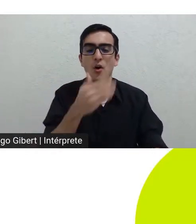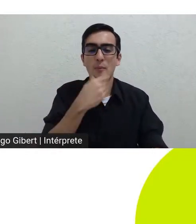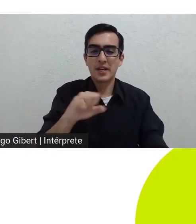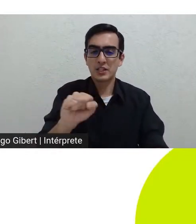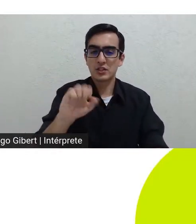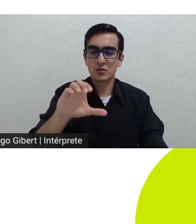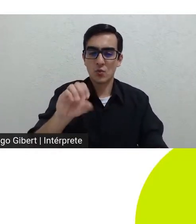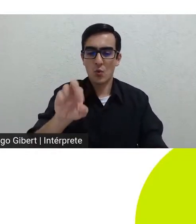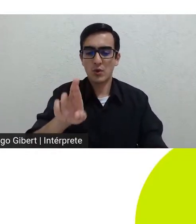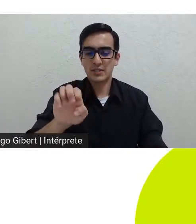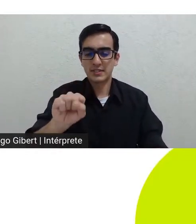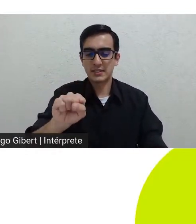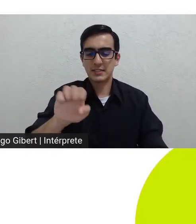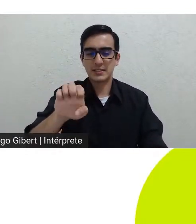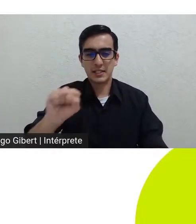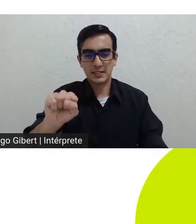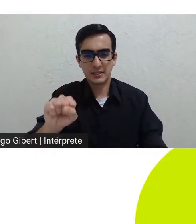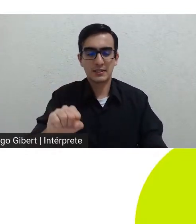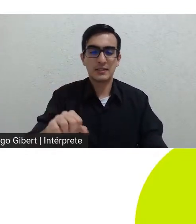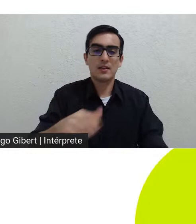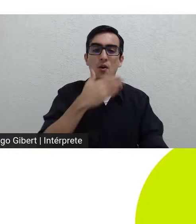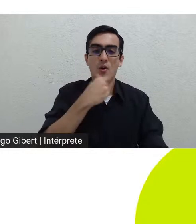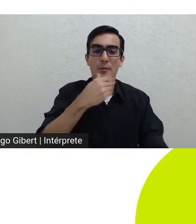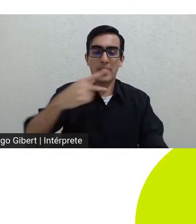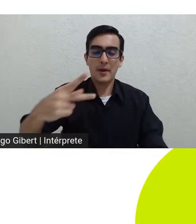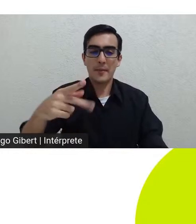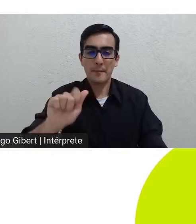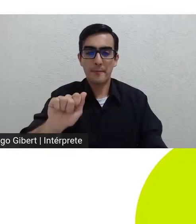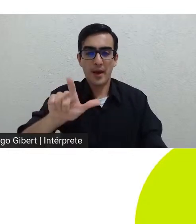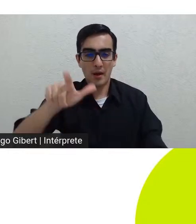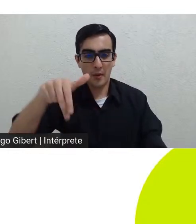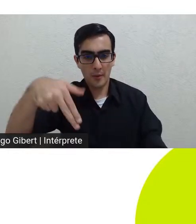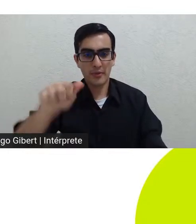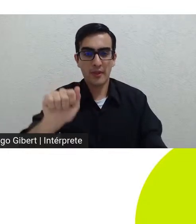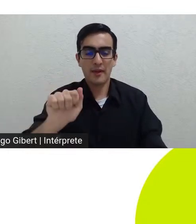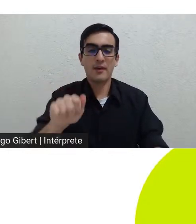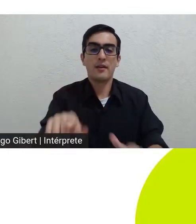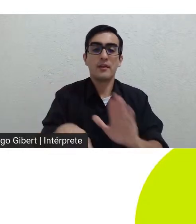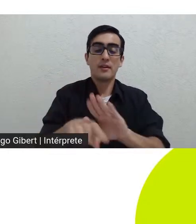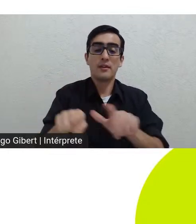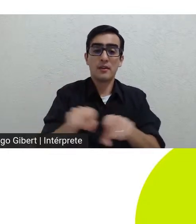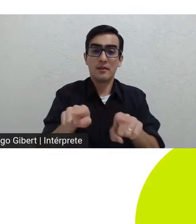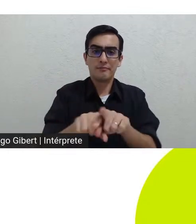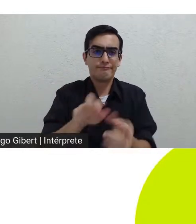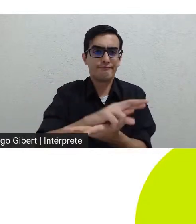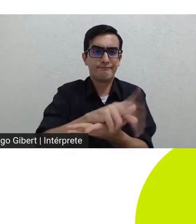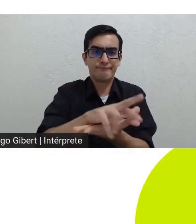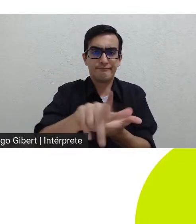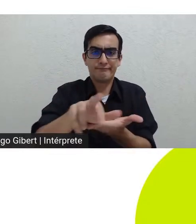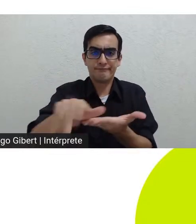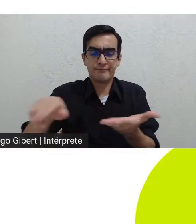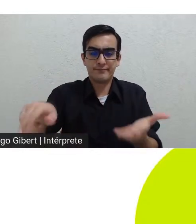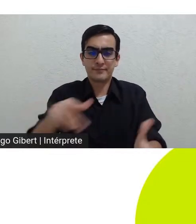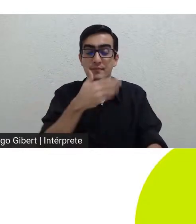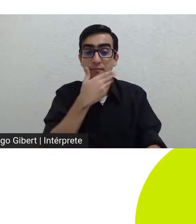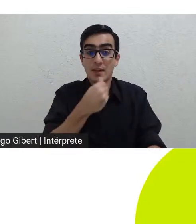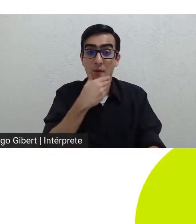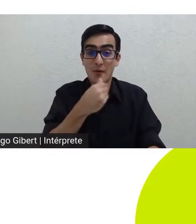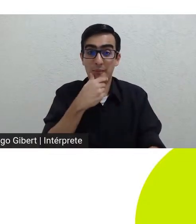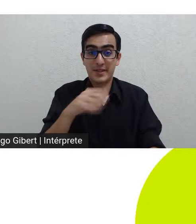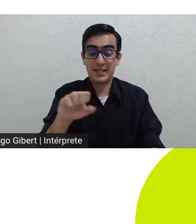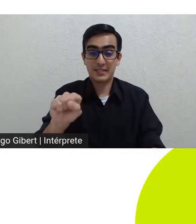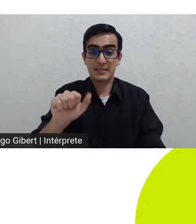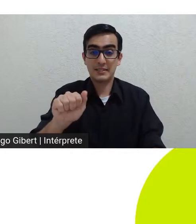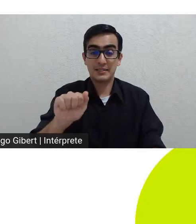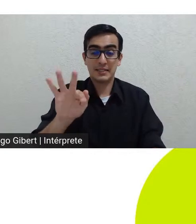Brian De Palma eu acho que os irmãos Safdi estão de certa forma no mesmo patamar